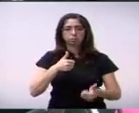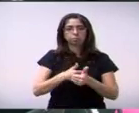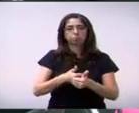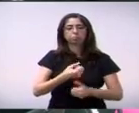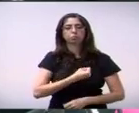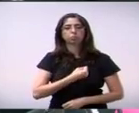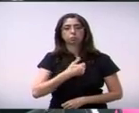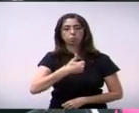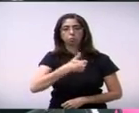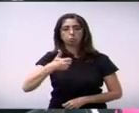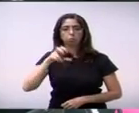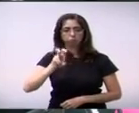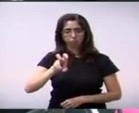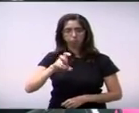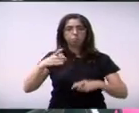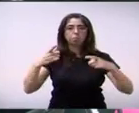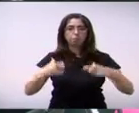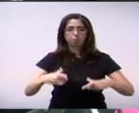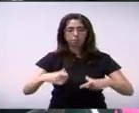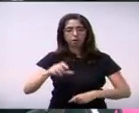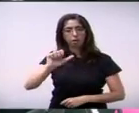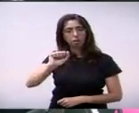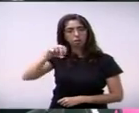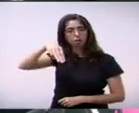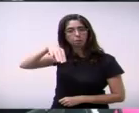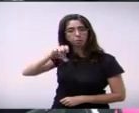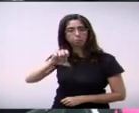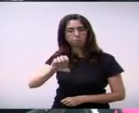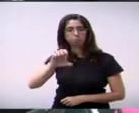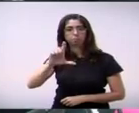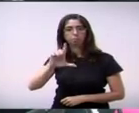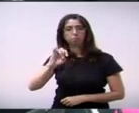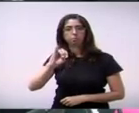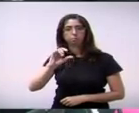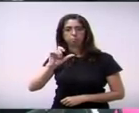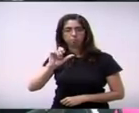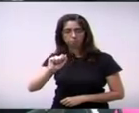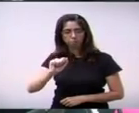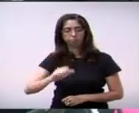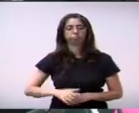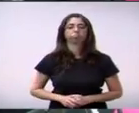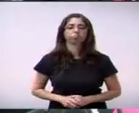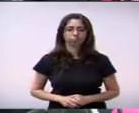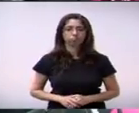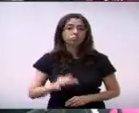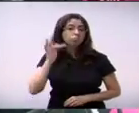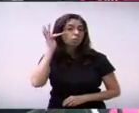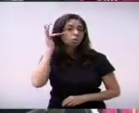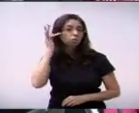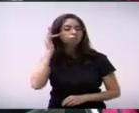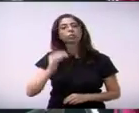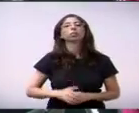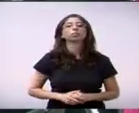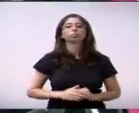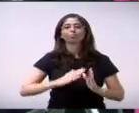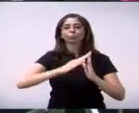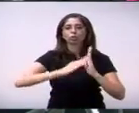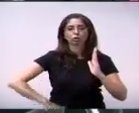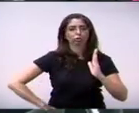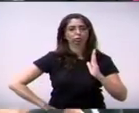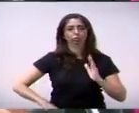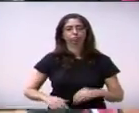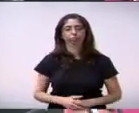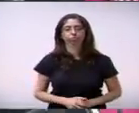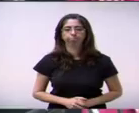115, no bairro Jardim Amélia. 230 do vereador Flávio Xavier retirada pelo autor.